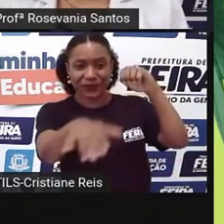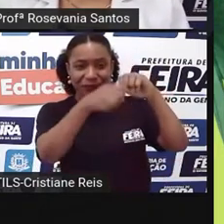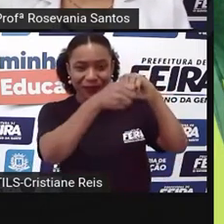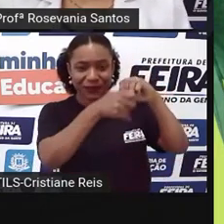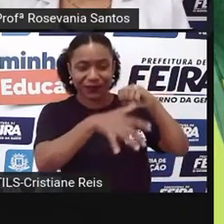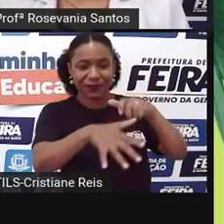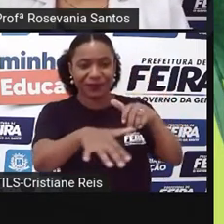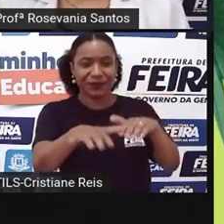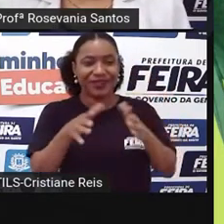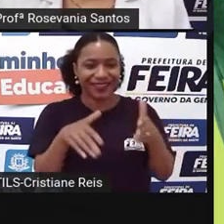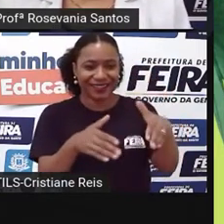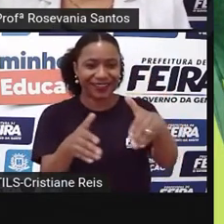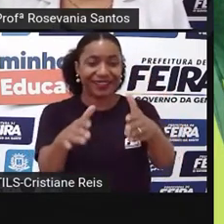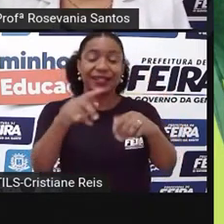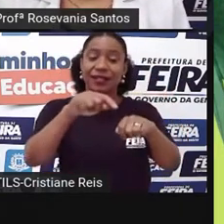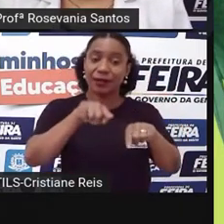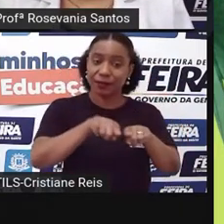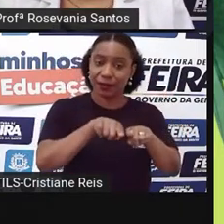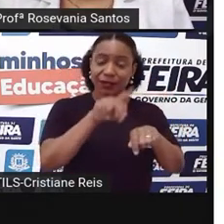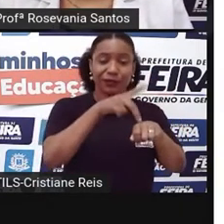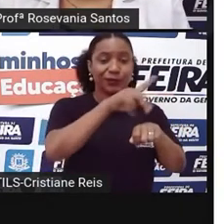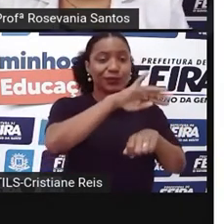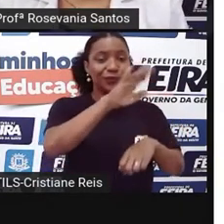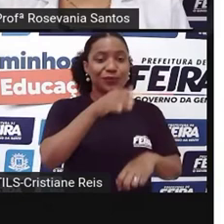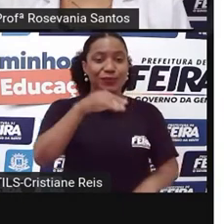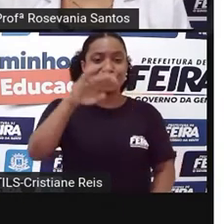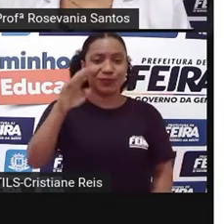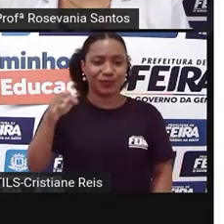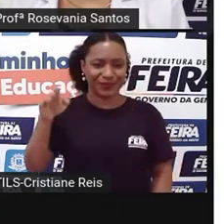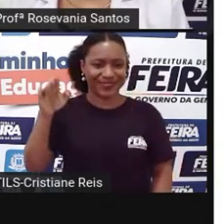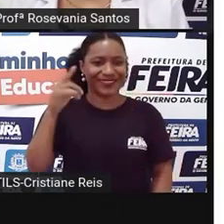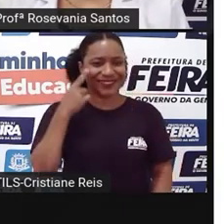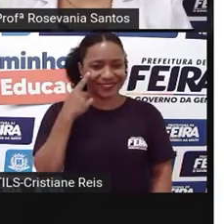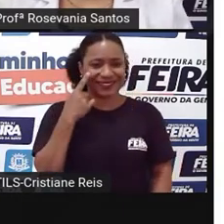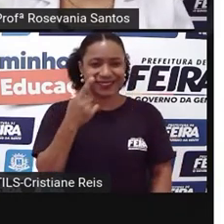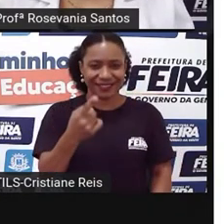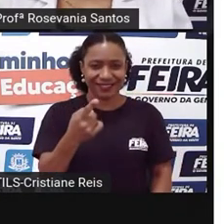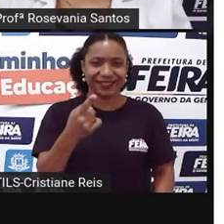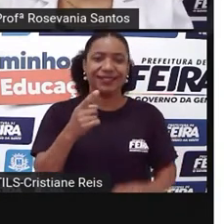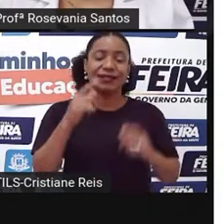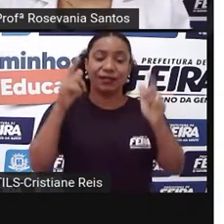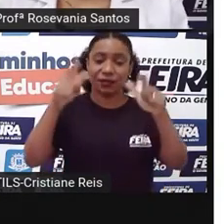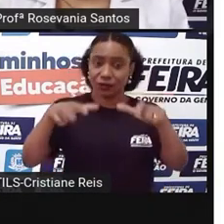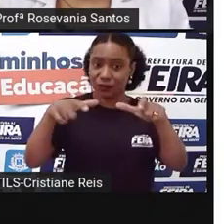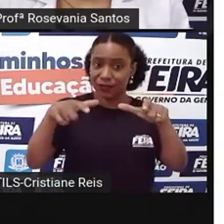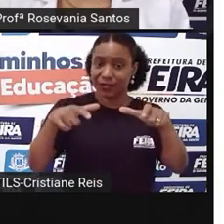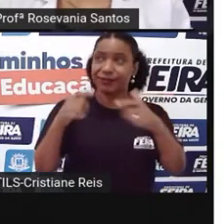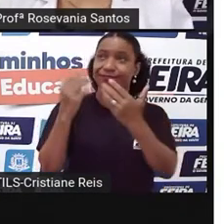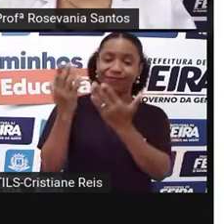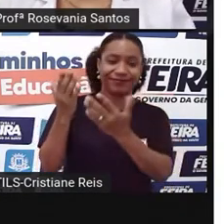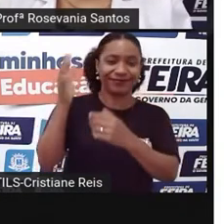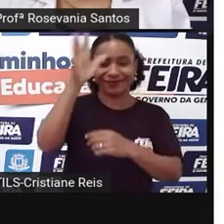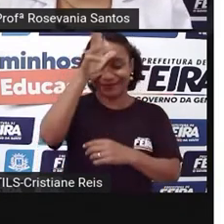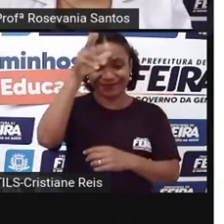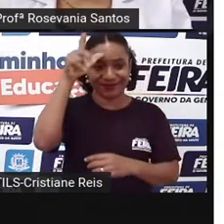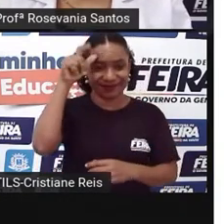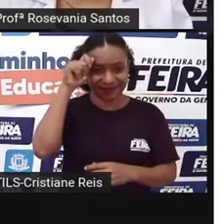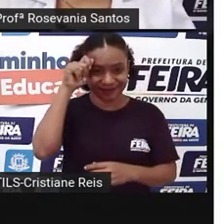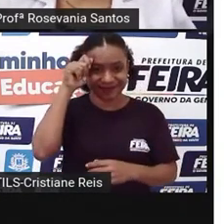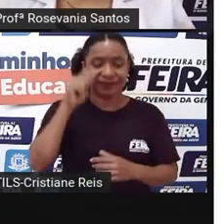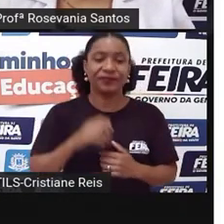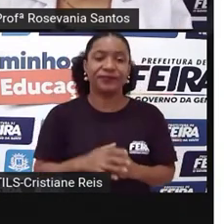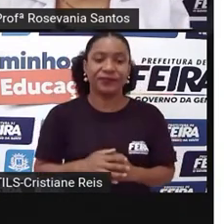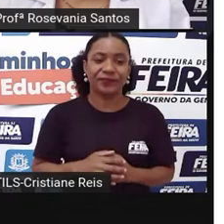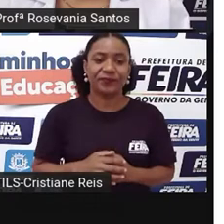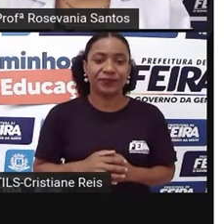temos os morros, então chama a atenção dessa, bora dizer assim, desse espaço natural do território brasileiro.